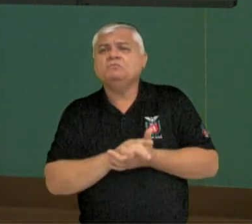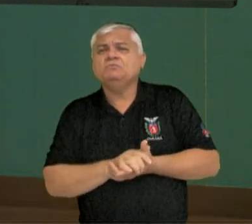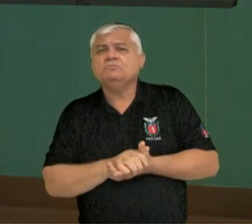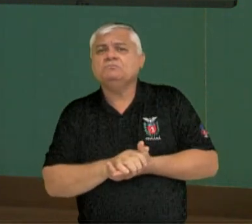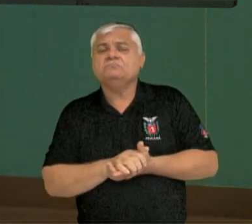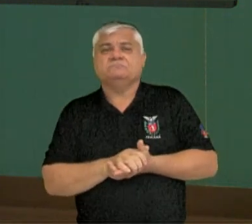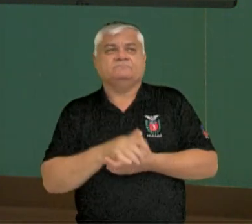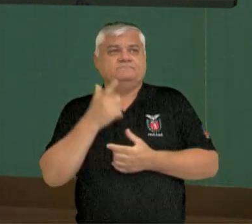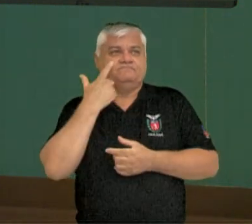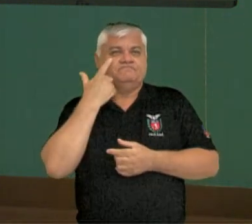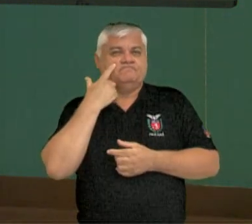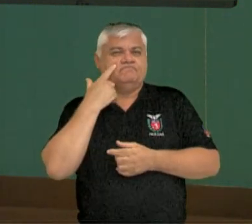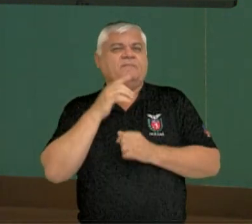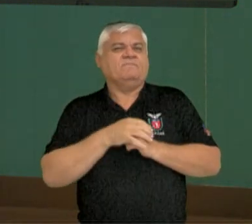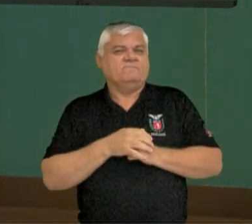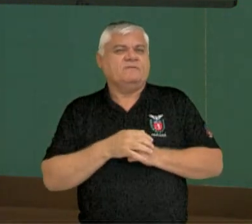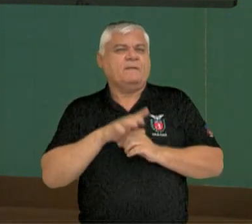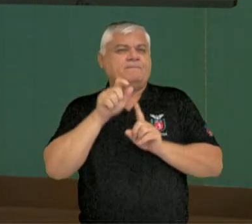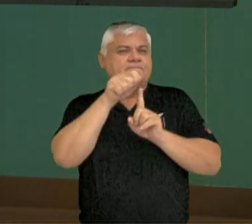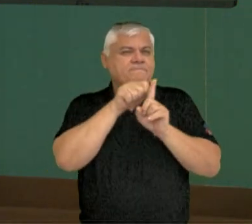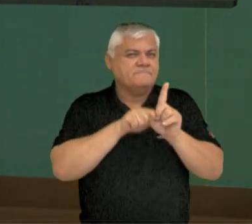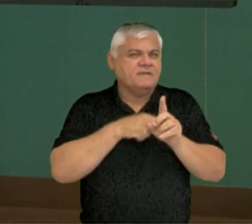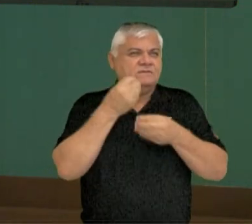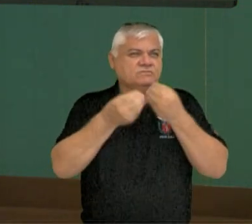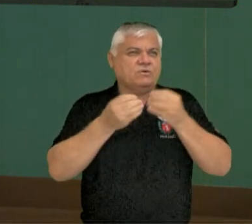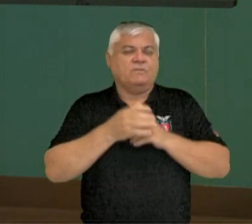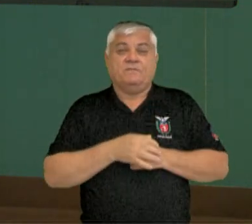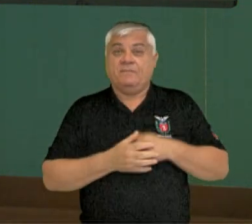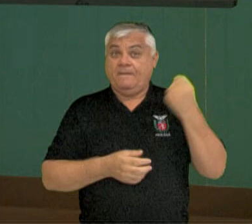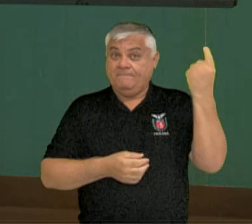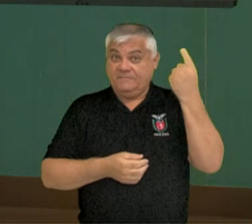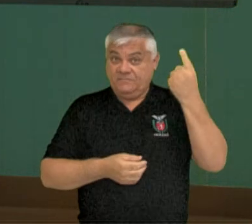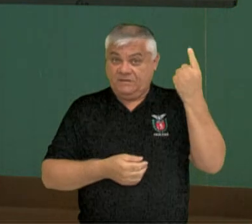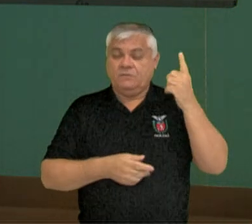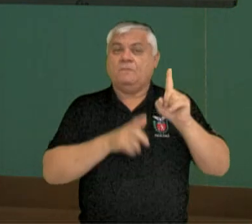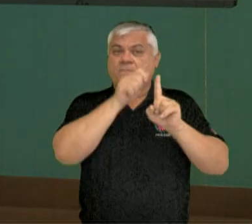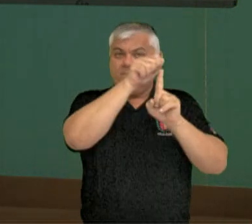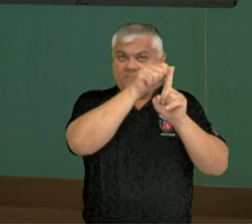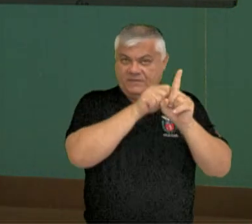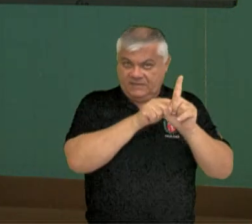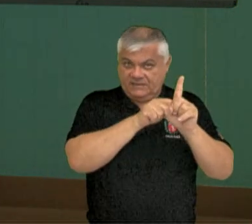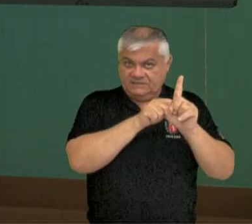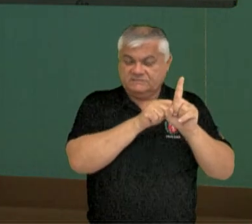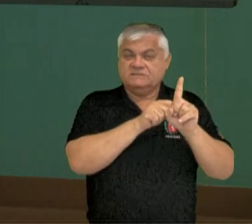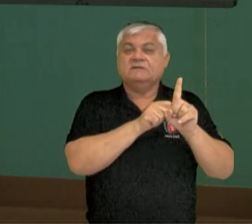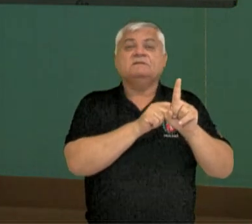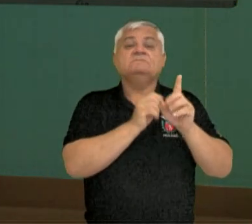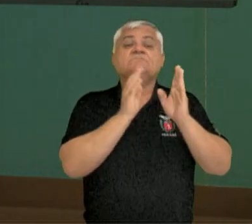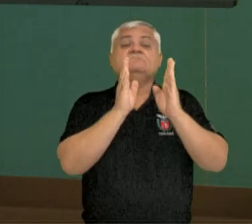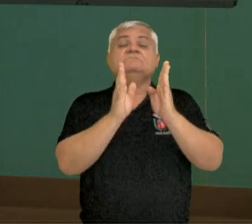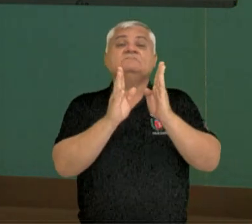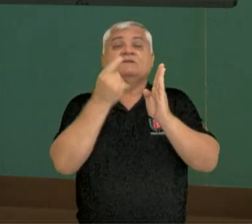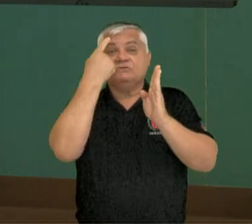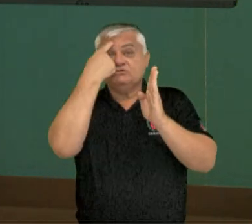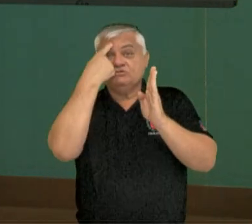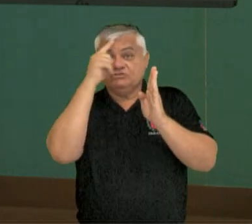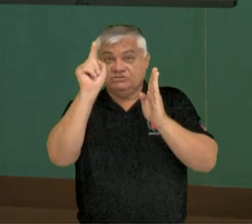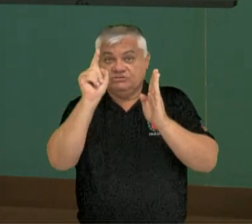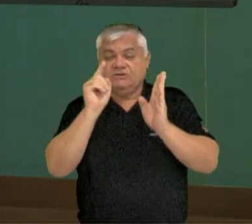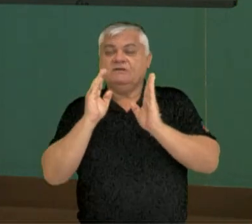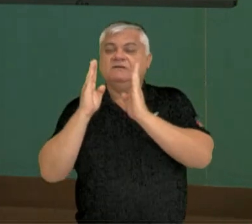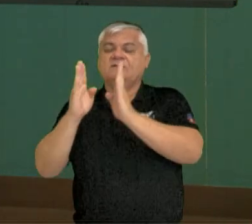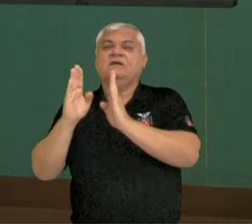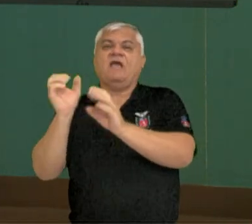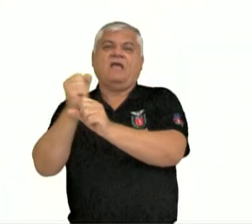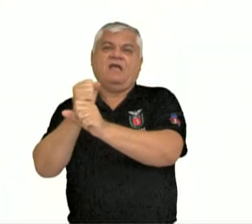Para escrever datas em inglês, eu começo com o mês, o dia ordinal e aí